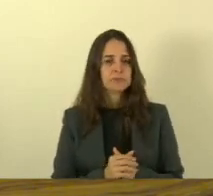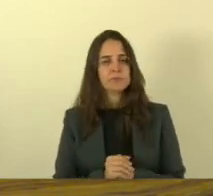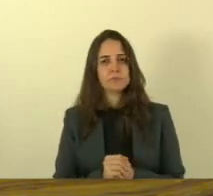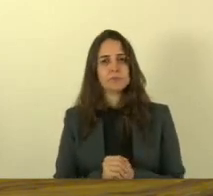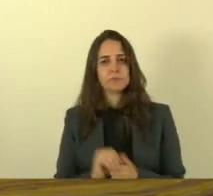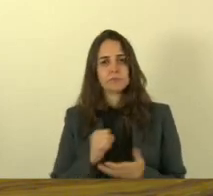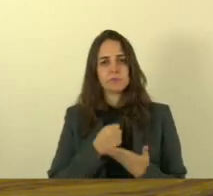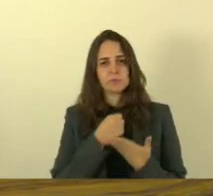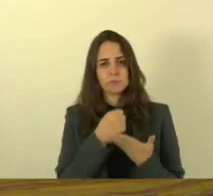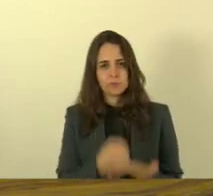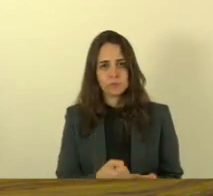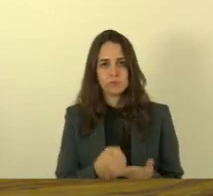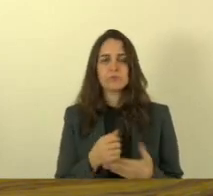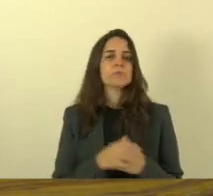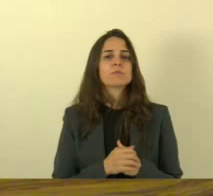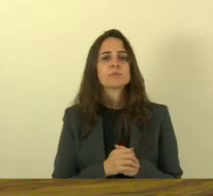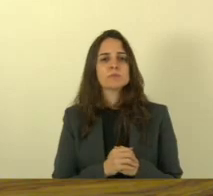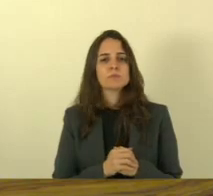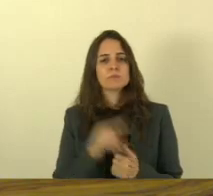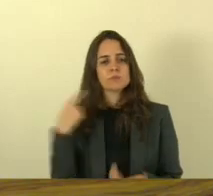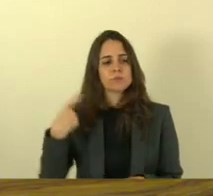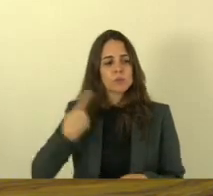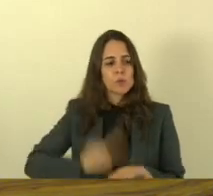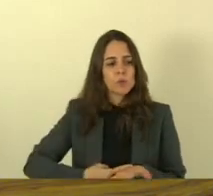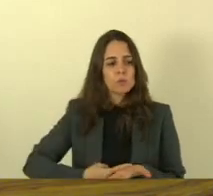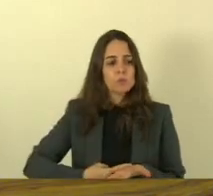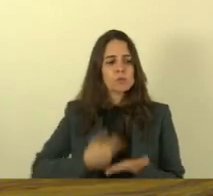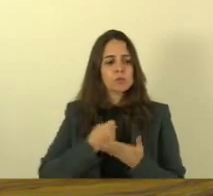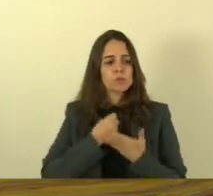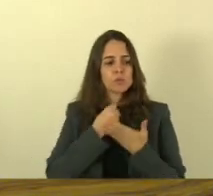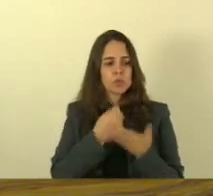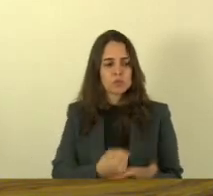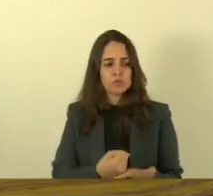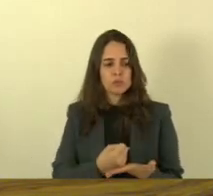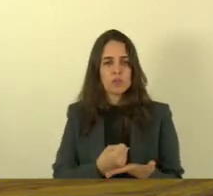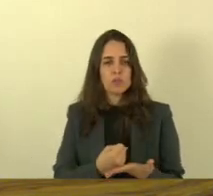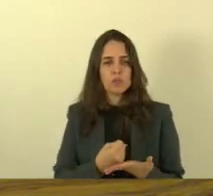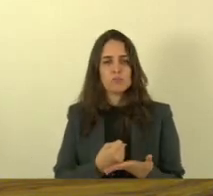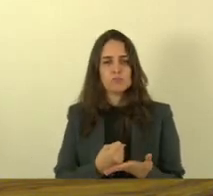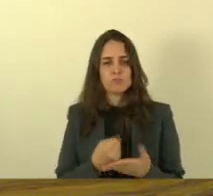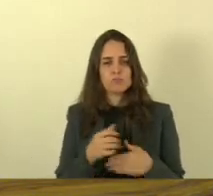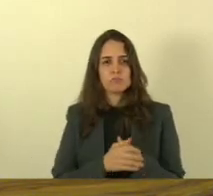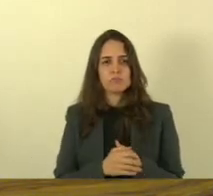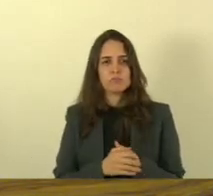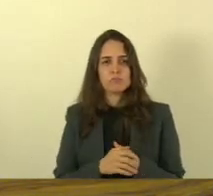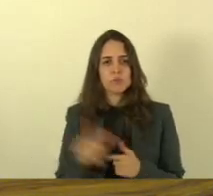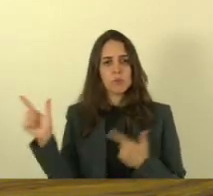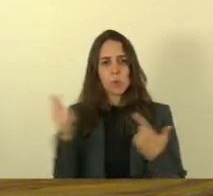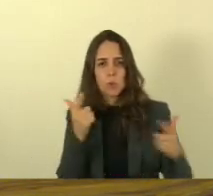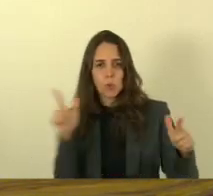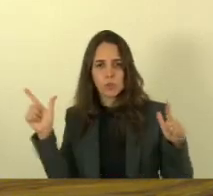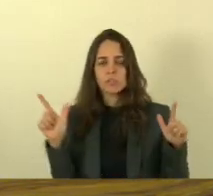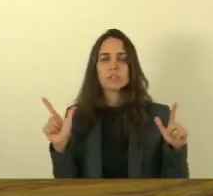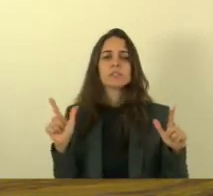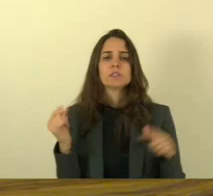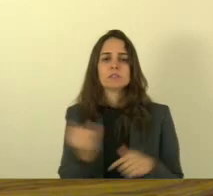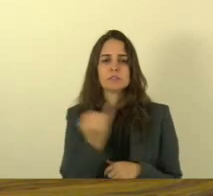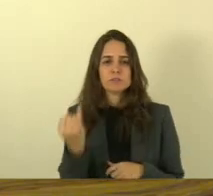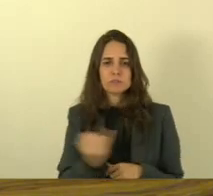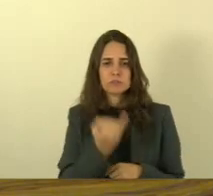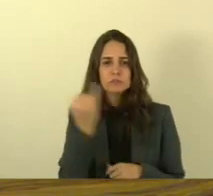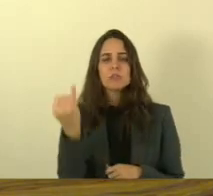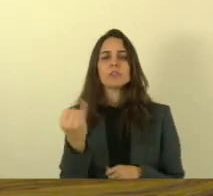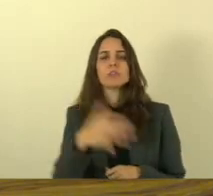apoio e o meu compromisso de ajudá-los nessa demanda e tantas outras importantes